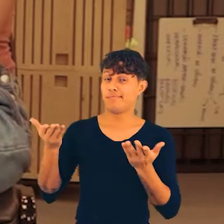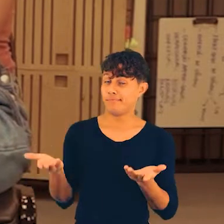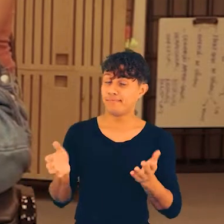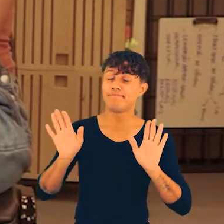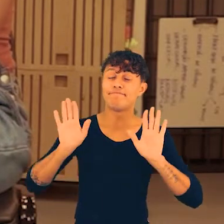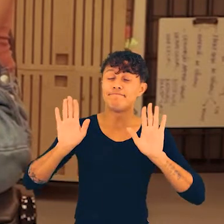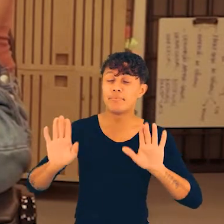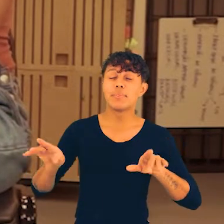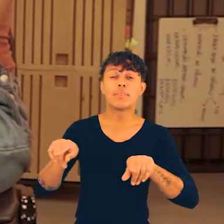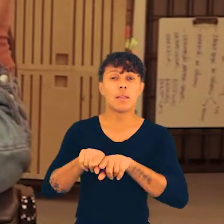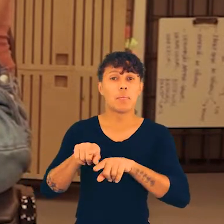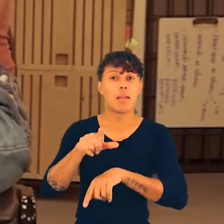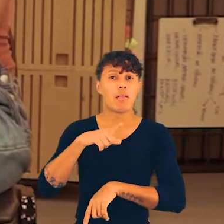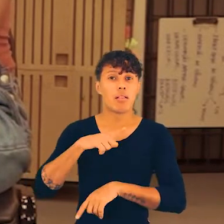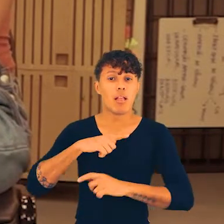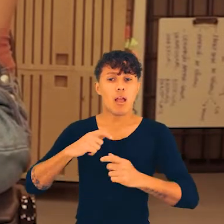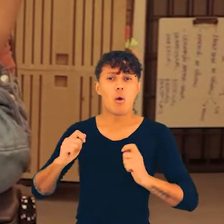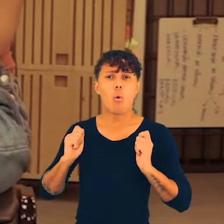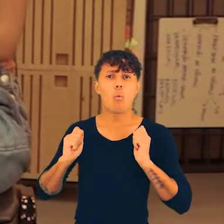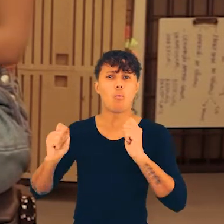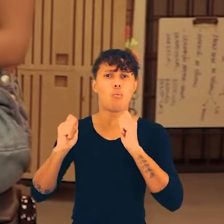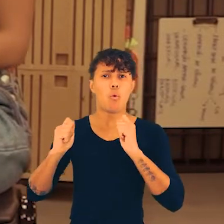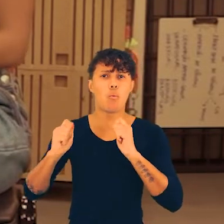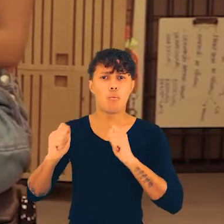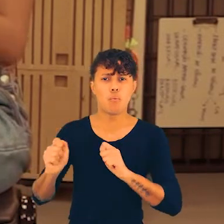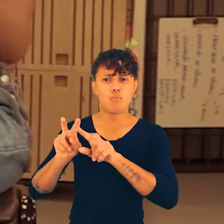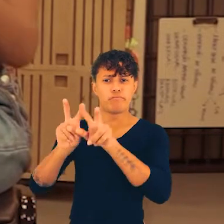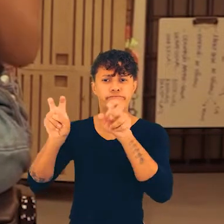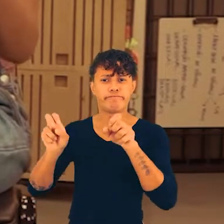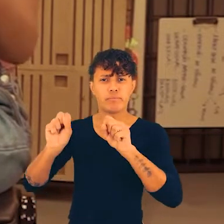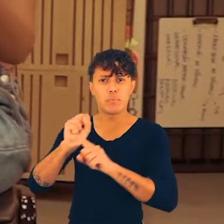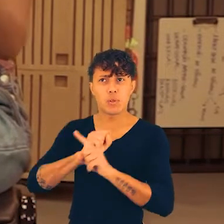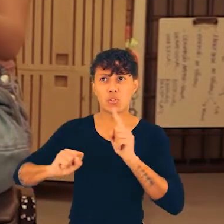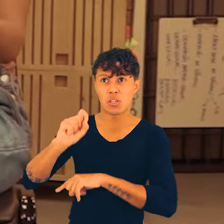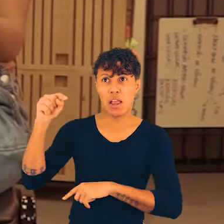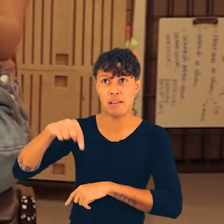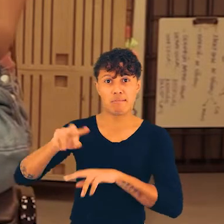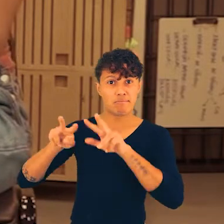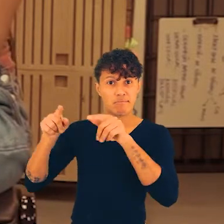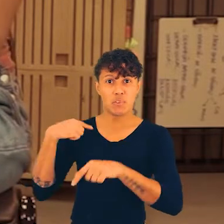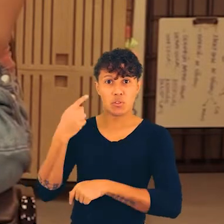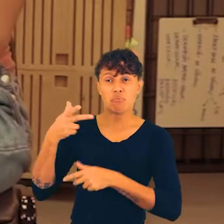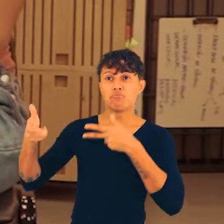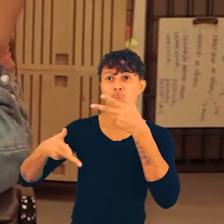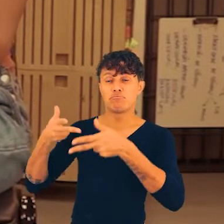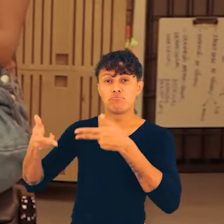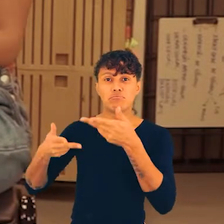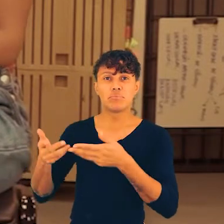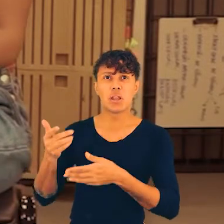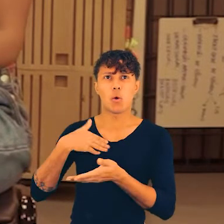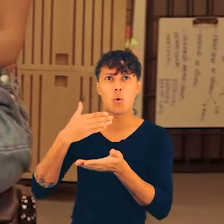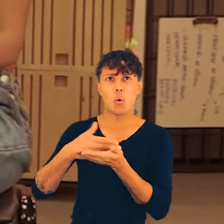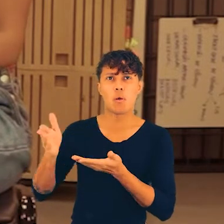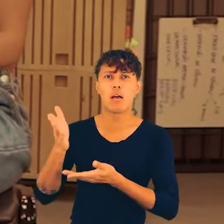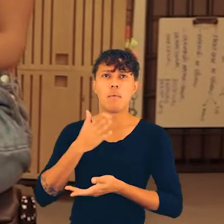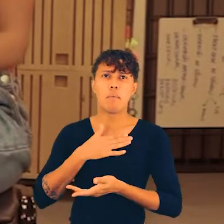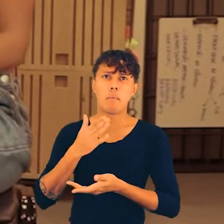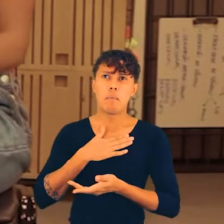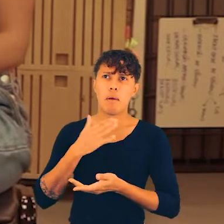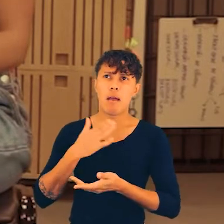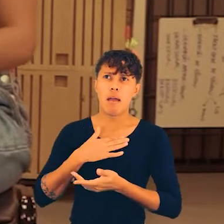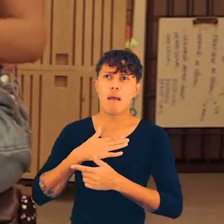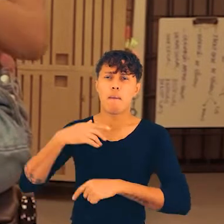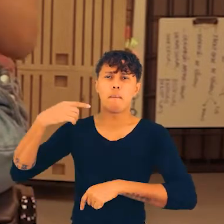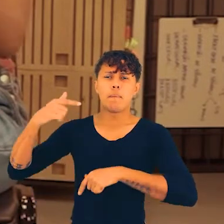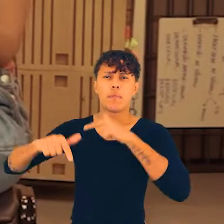partidária. Mas também existe o ativismo político das causas sociais, que é o que a gente está tratando aqui. Quando eu iniciei